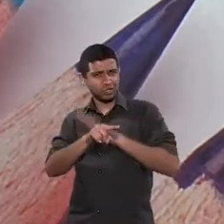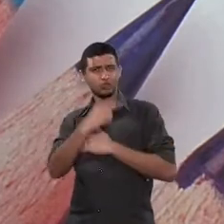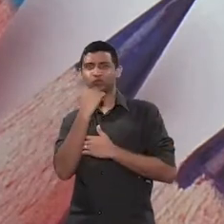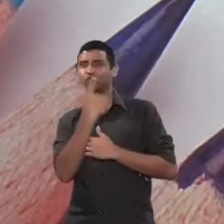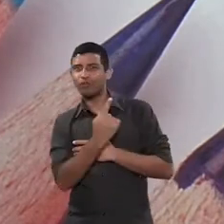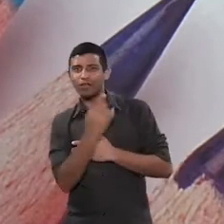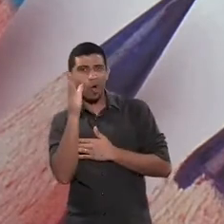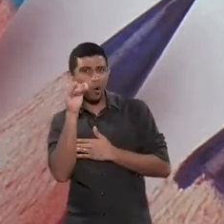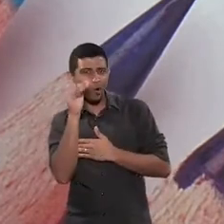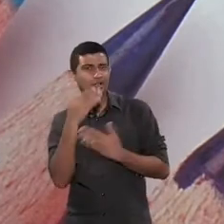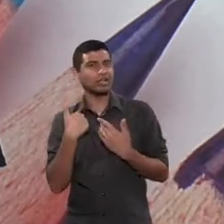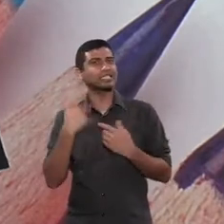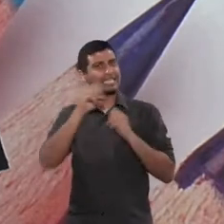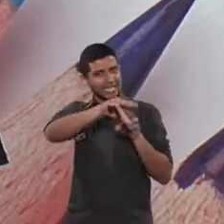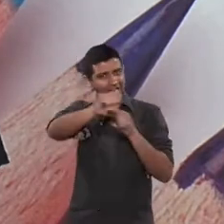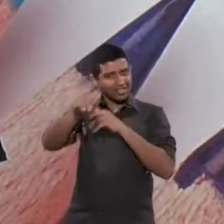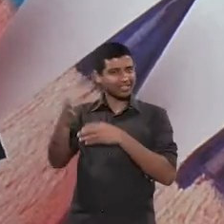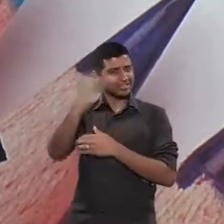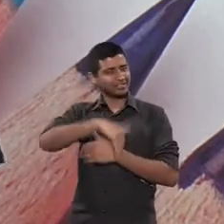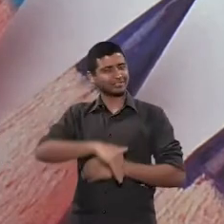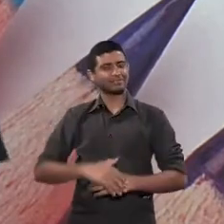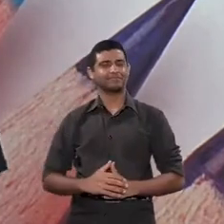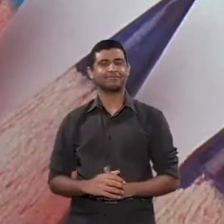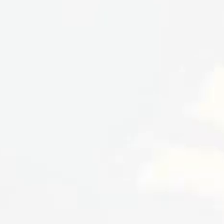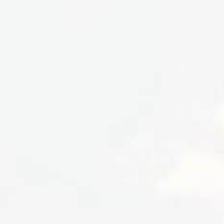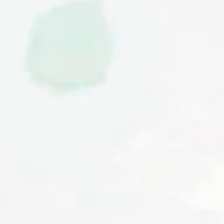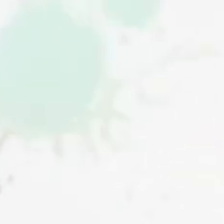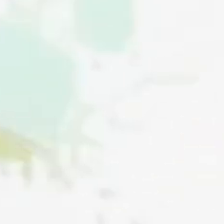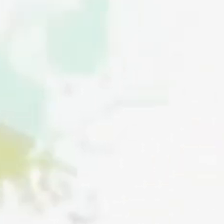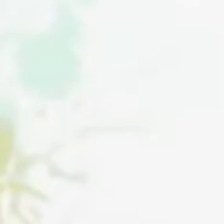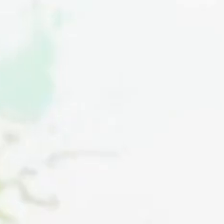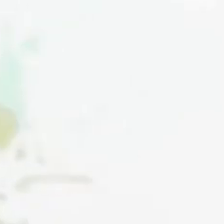perguntas, um pouquinho de educação.